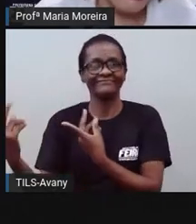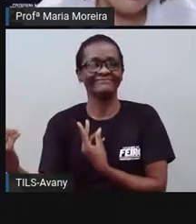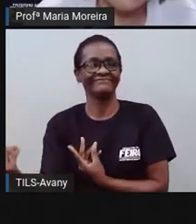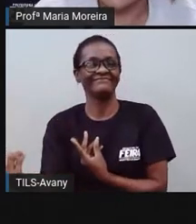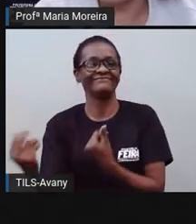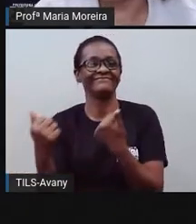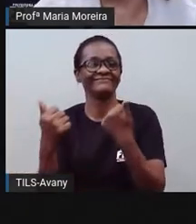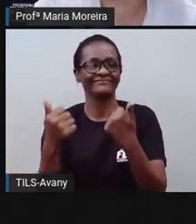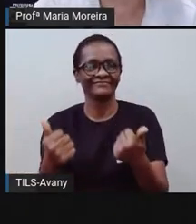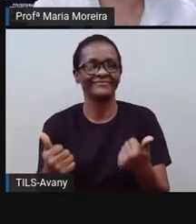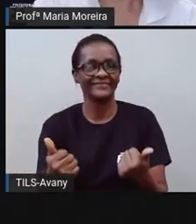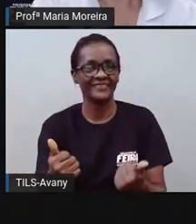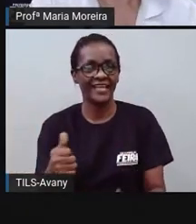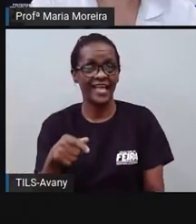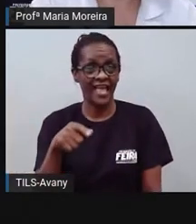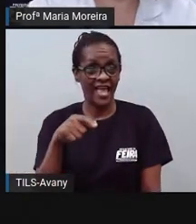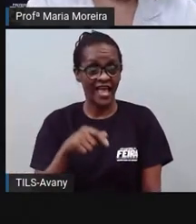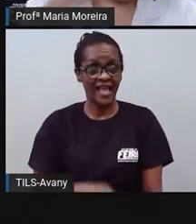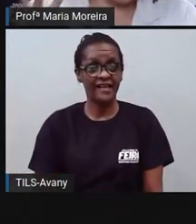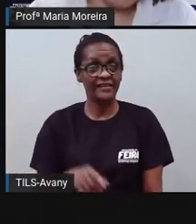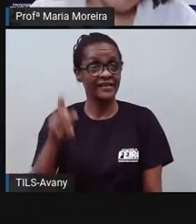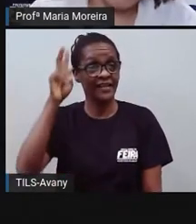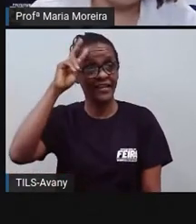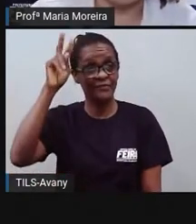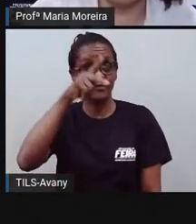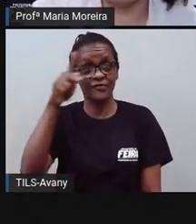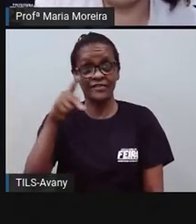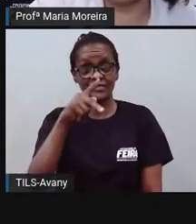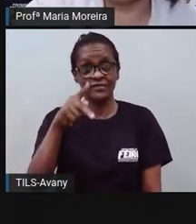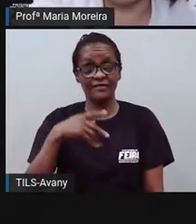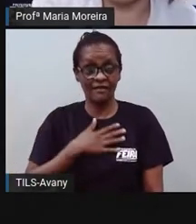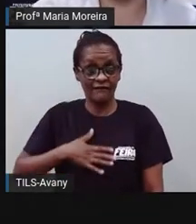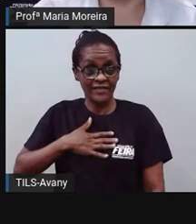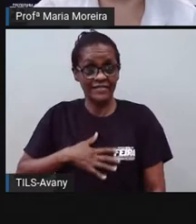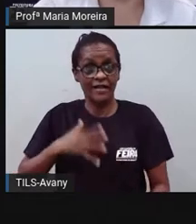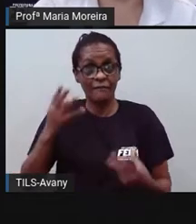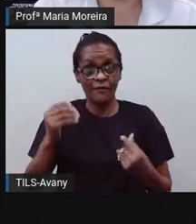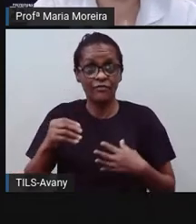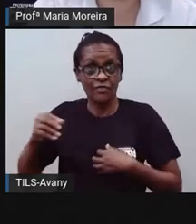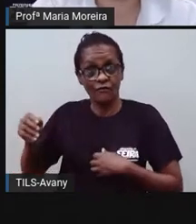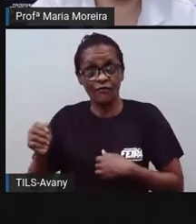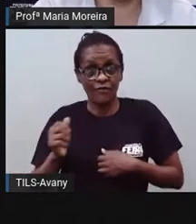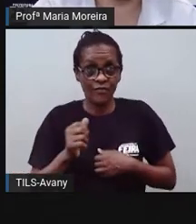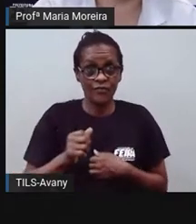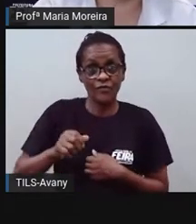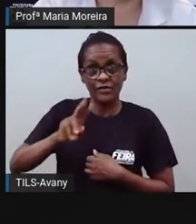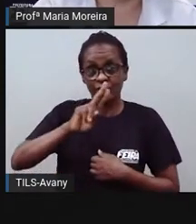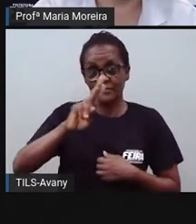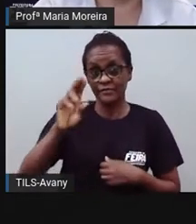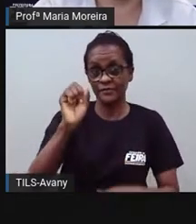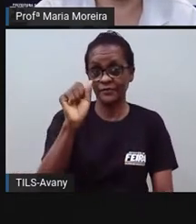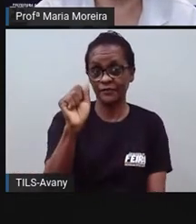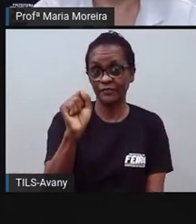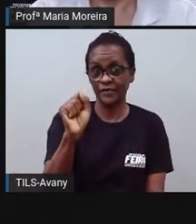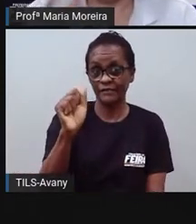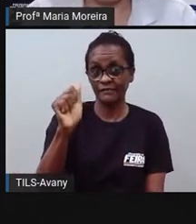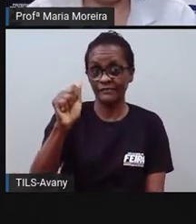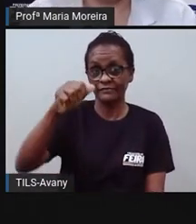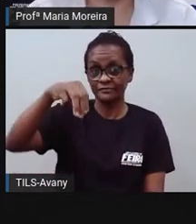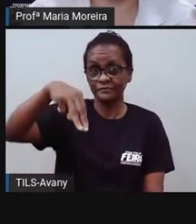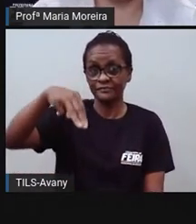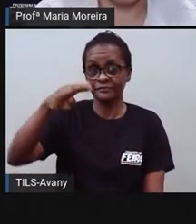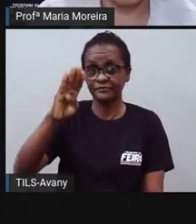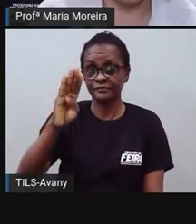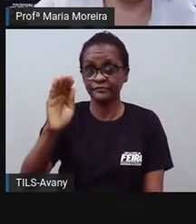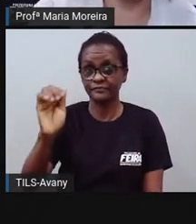que ela gostava de samba? Pois é. Bom, o carimbó, que já não é, assim, uma característica tão específica aqui, né? Na nossa região. O